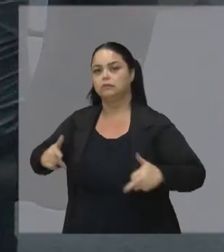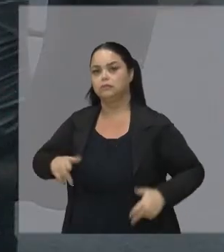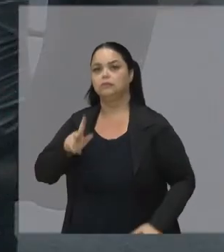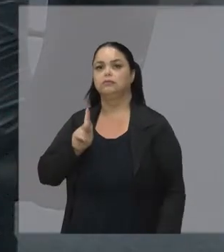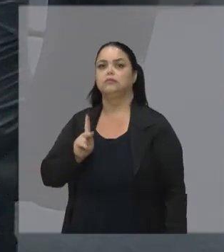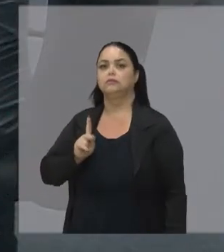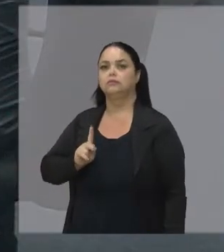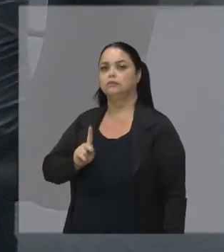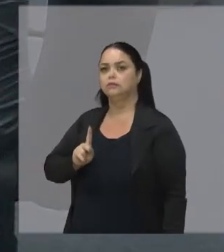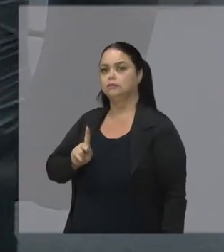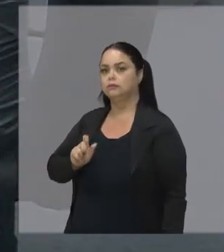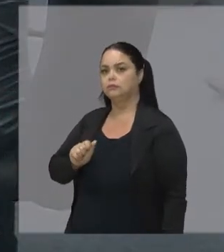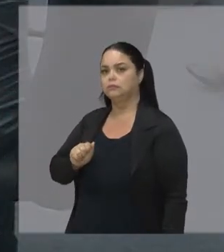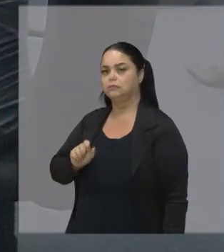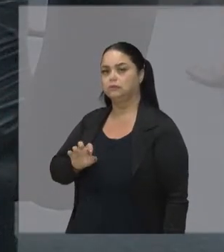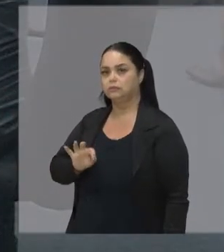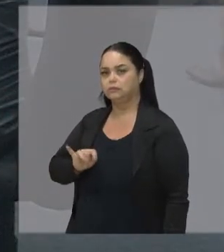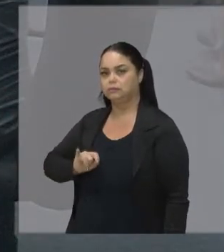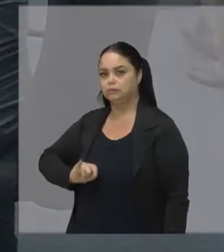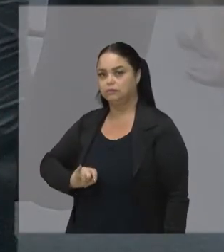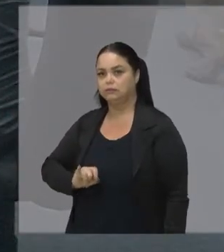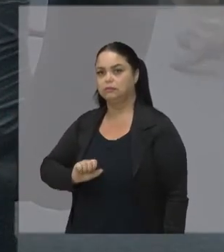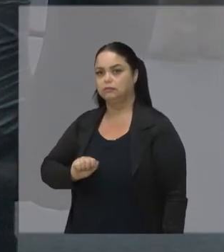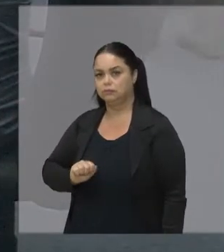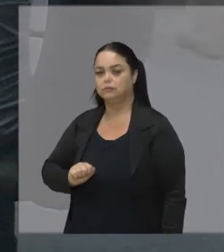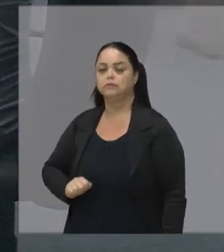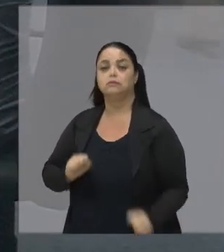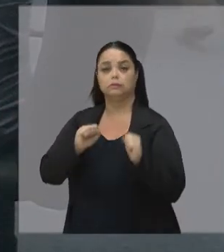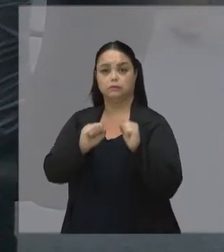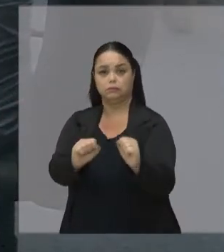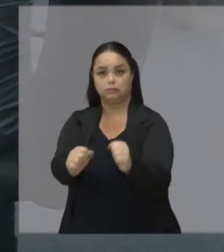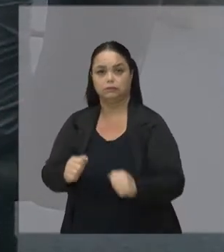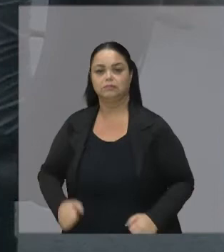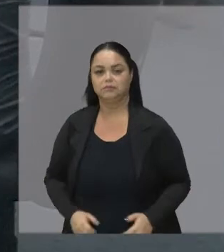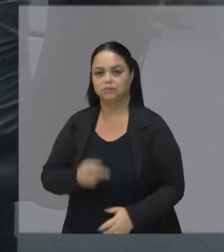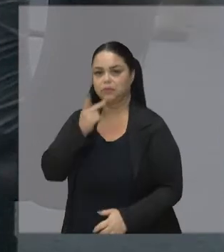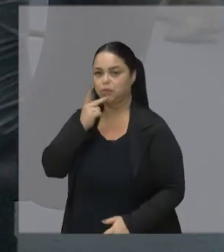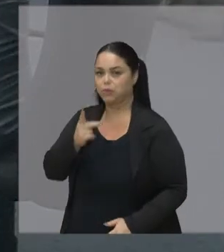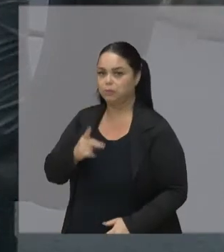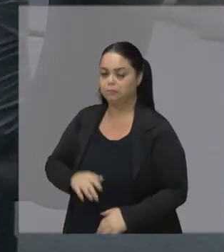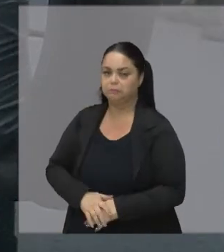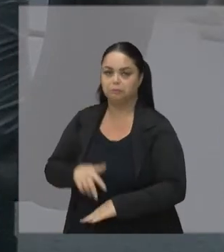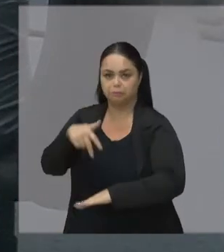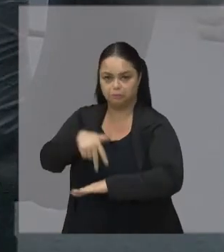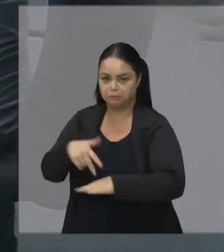Se a Kátia Puder Quiser falar Lá em cima